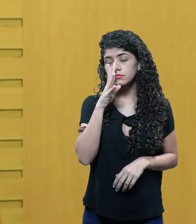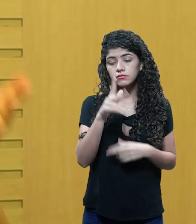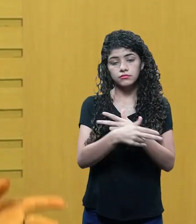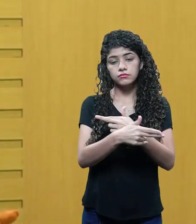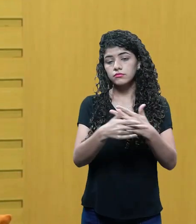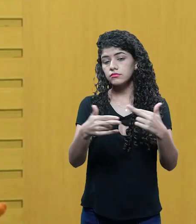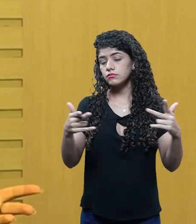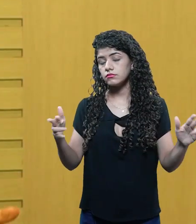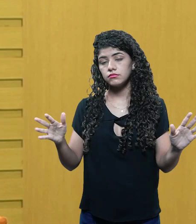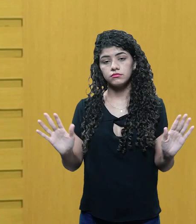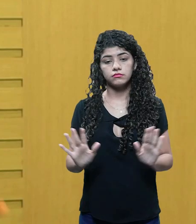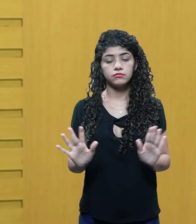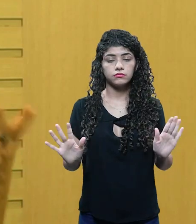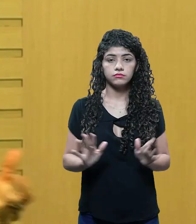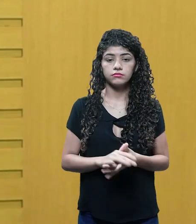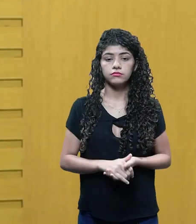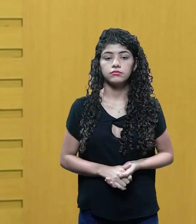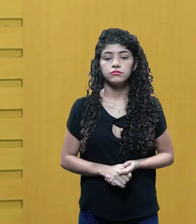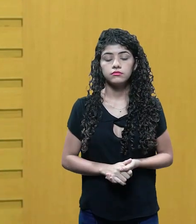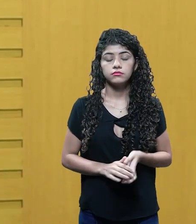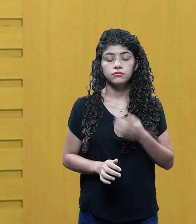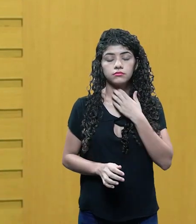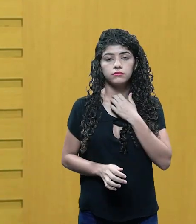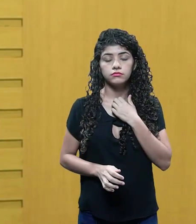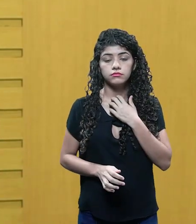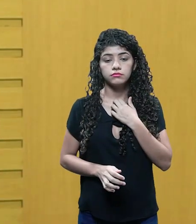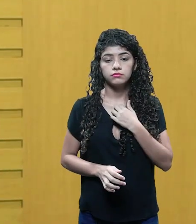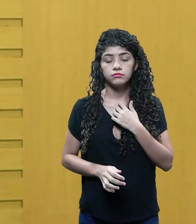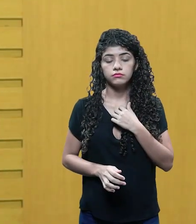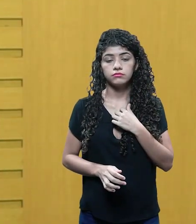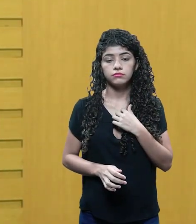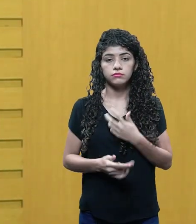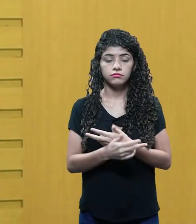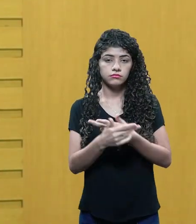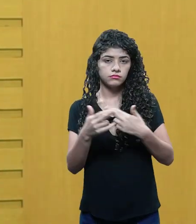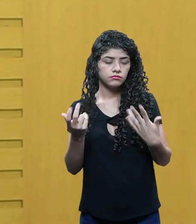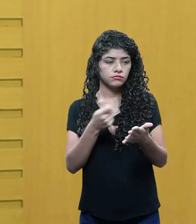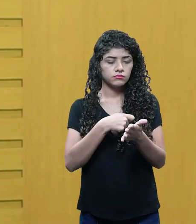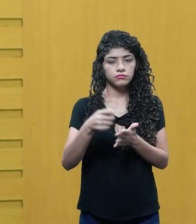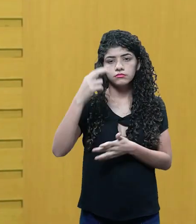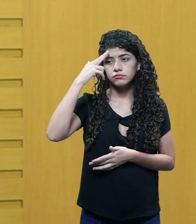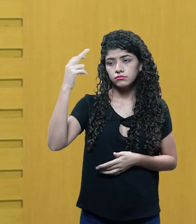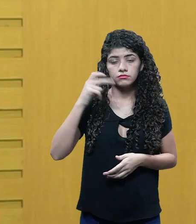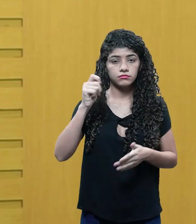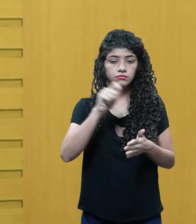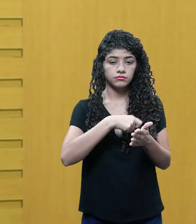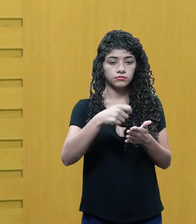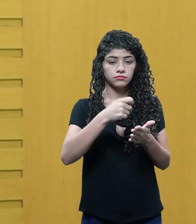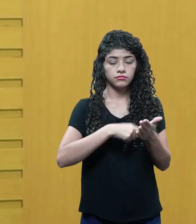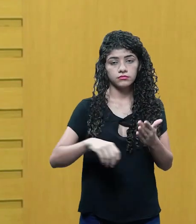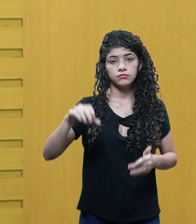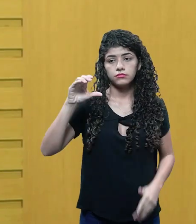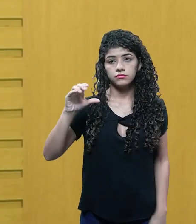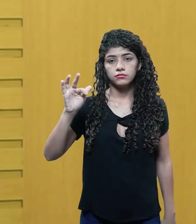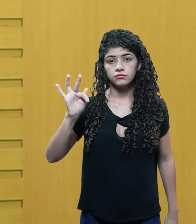assisti inúmeros filmes sobre essa questão. E muitas pessoas também escrevendo sobre, tanto filmes